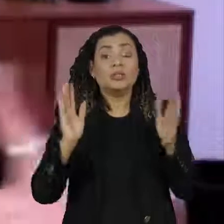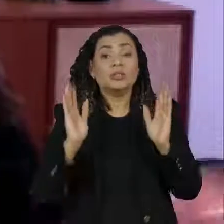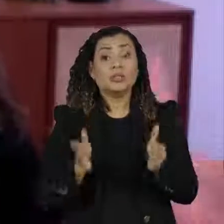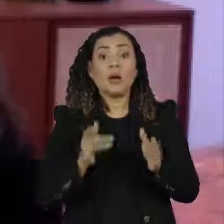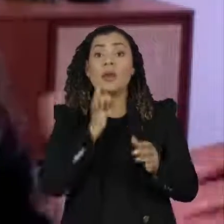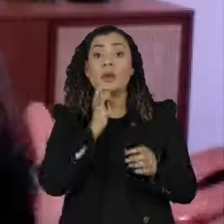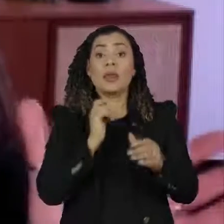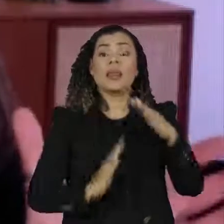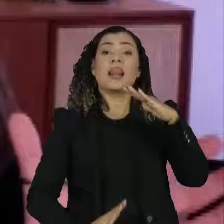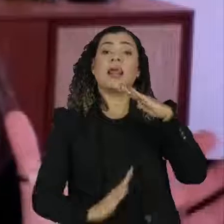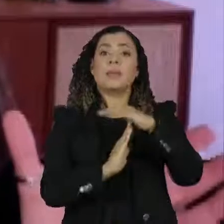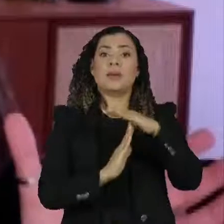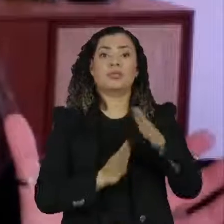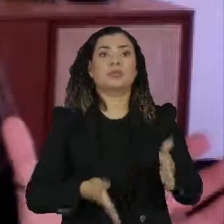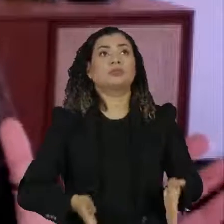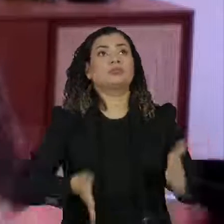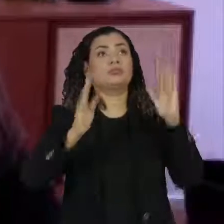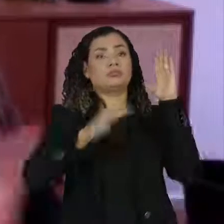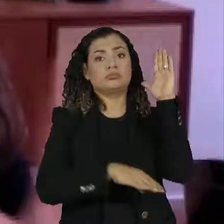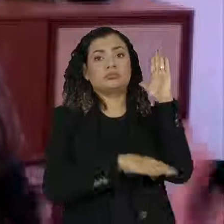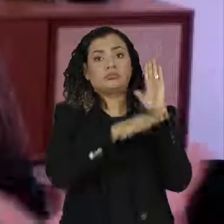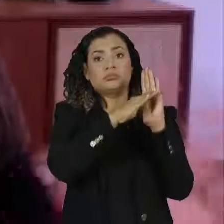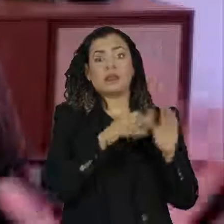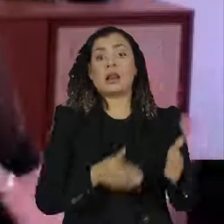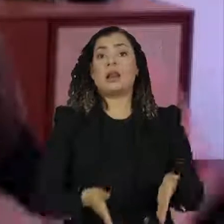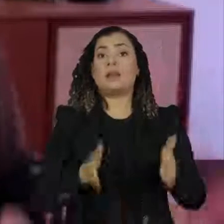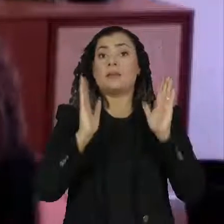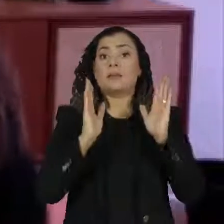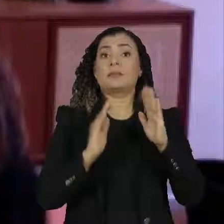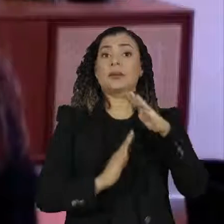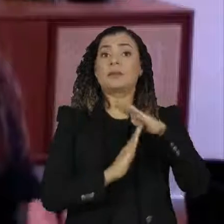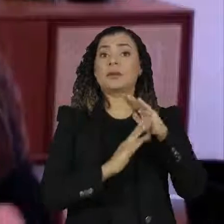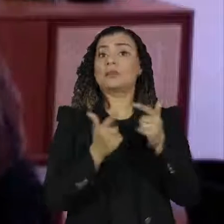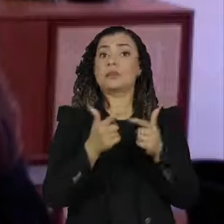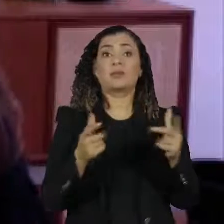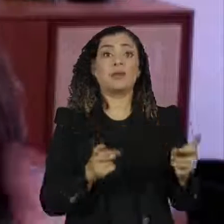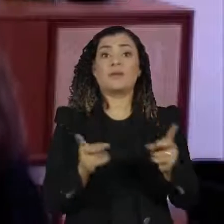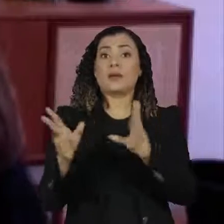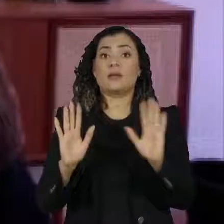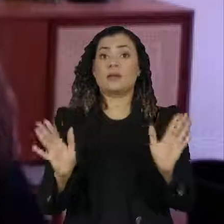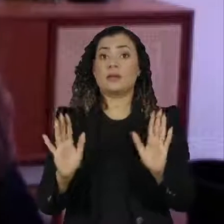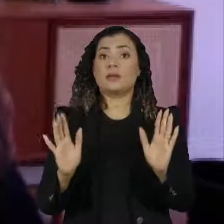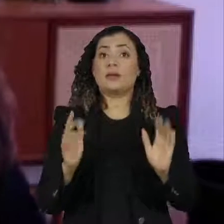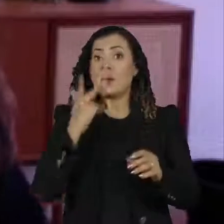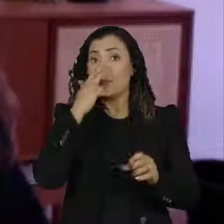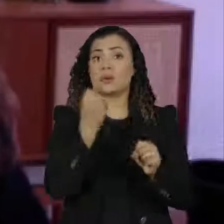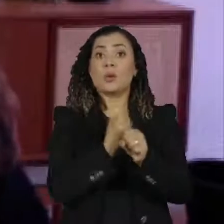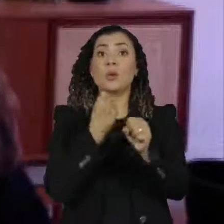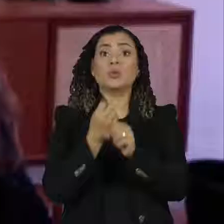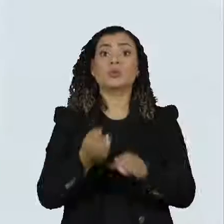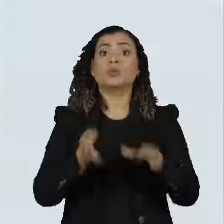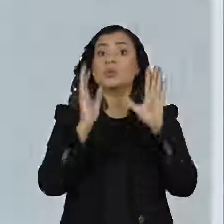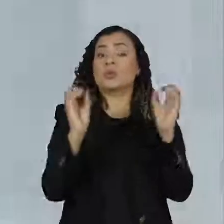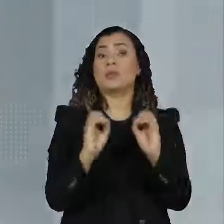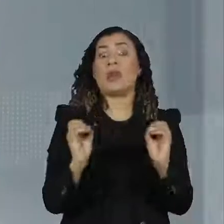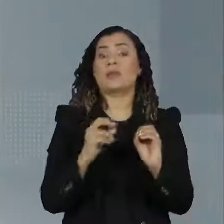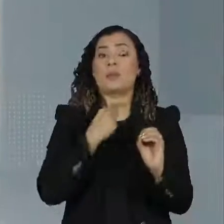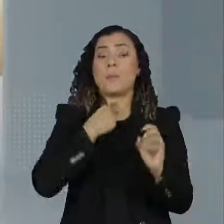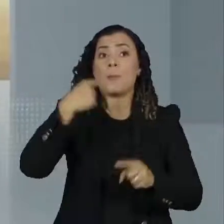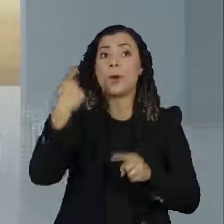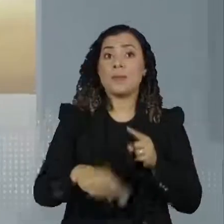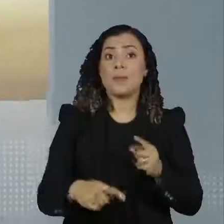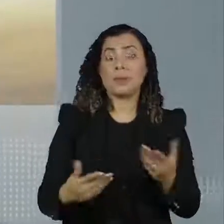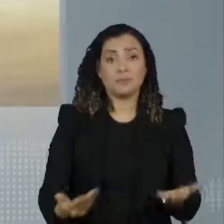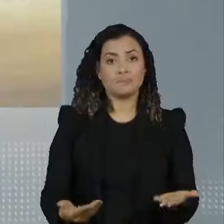tem um limite na cidade, Paralima, e não tem mais título à venda. Então não poderia ter construído nenhuma circunstância. No site da